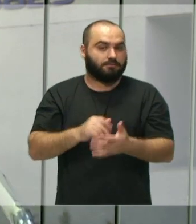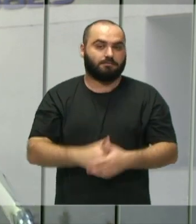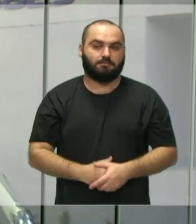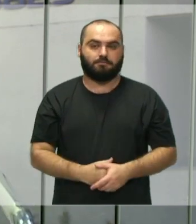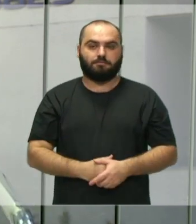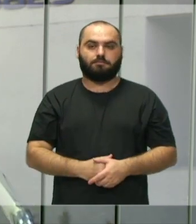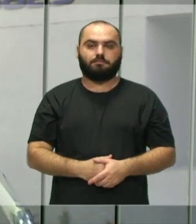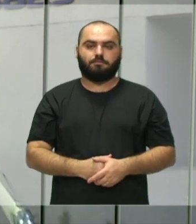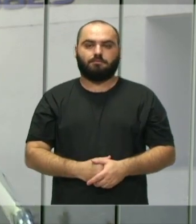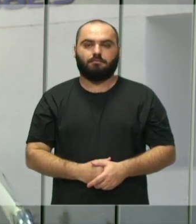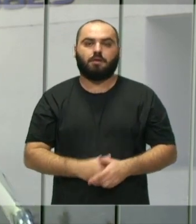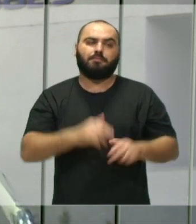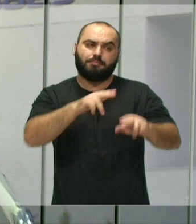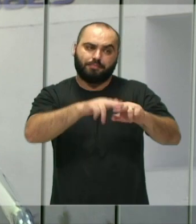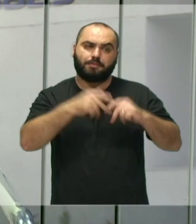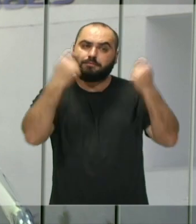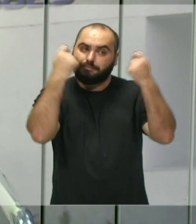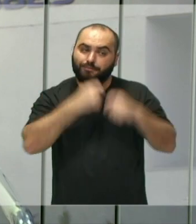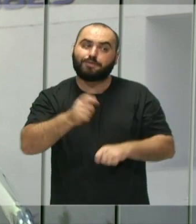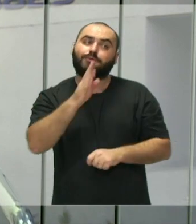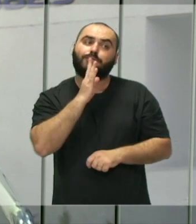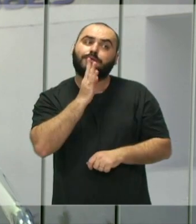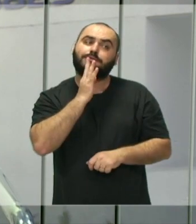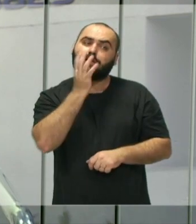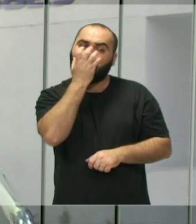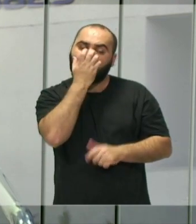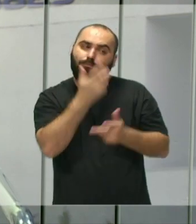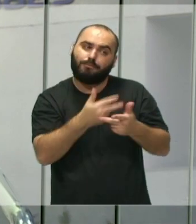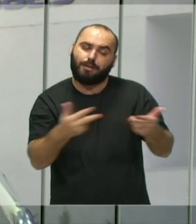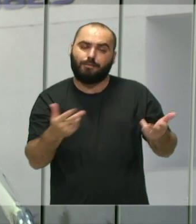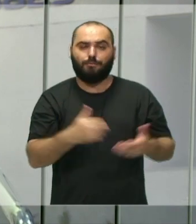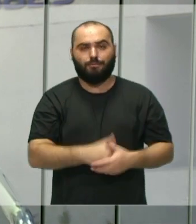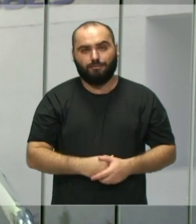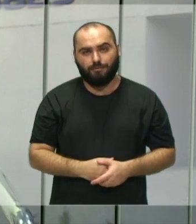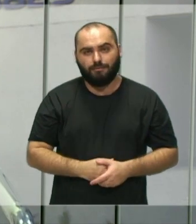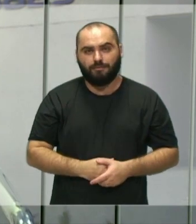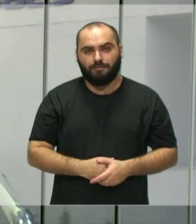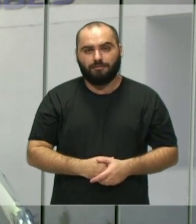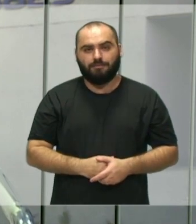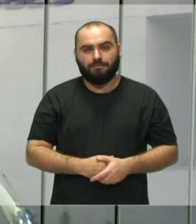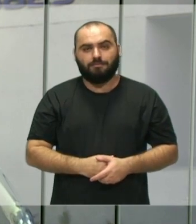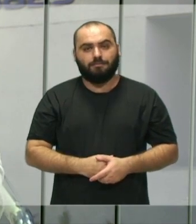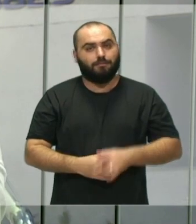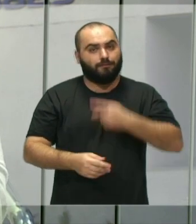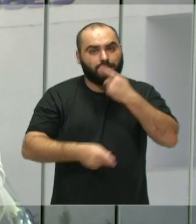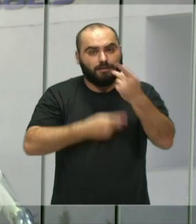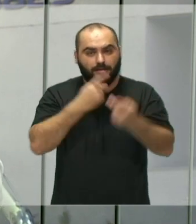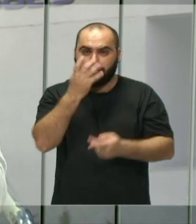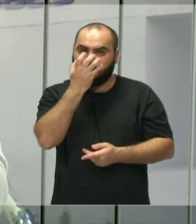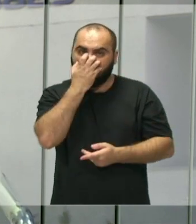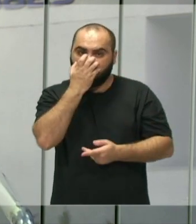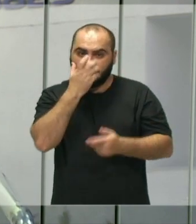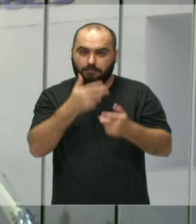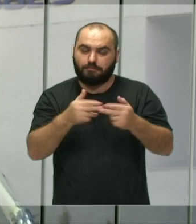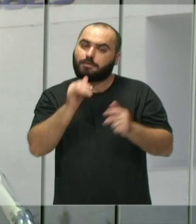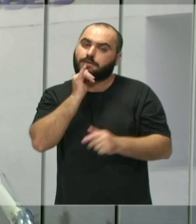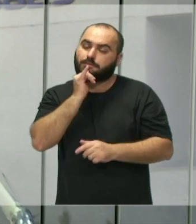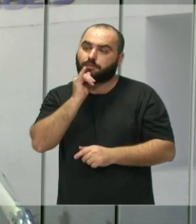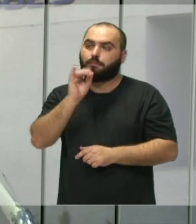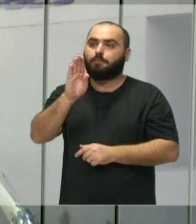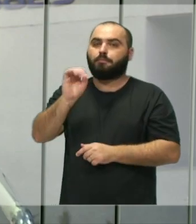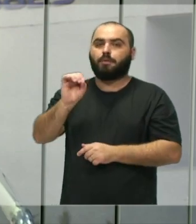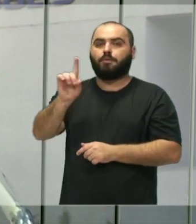bom senso de tu conhecer o seu animal, né? E, claro, a gente está falando em cães e companhia. Só que um borde, um borde